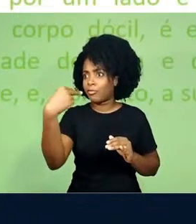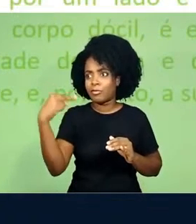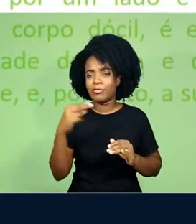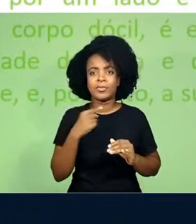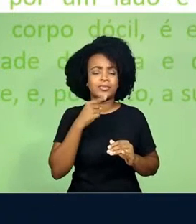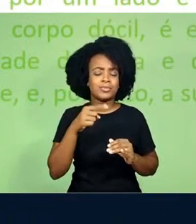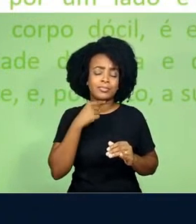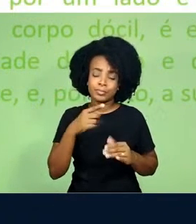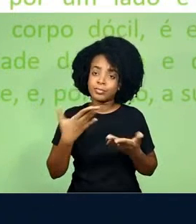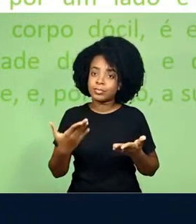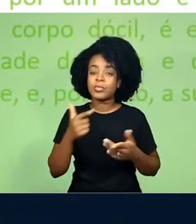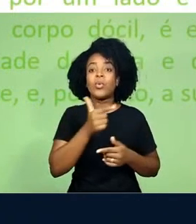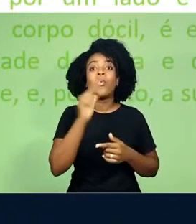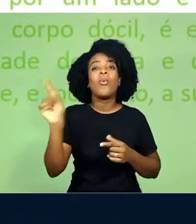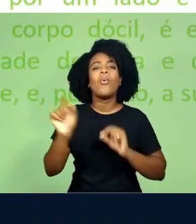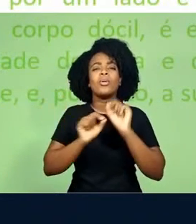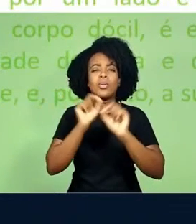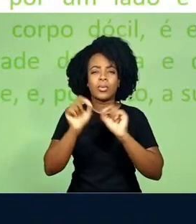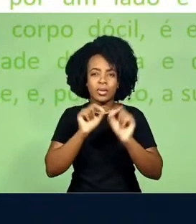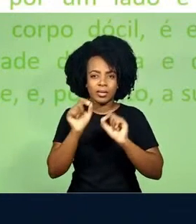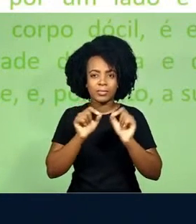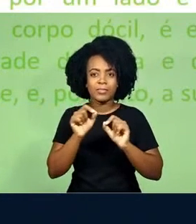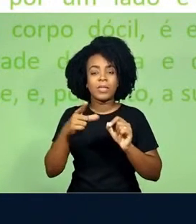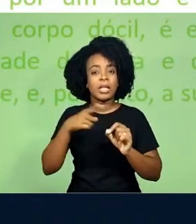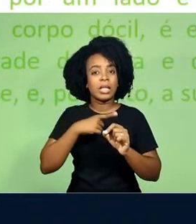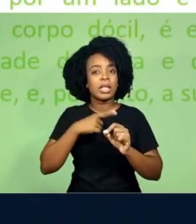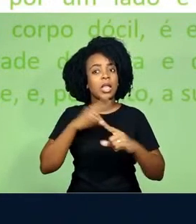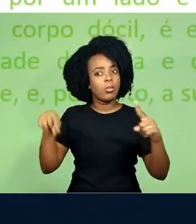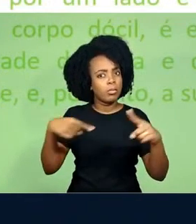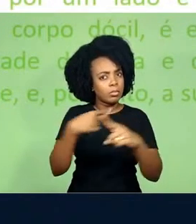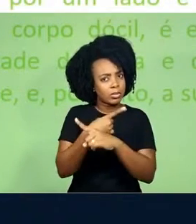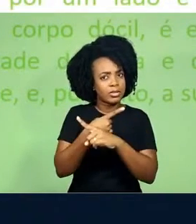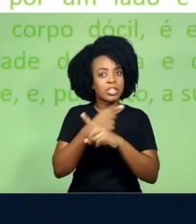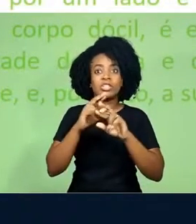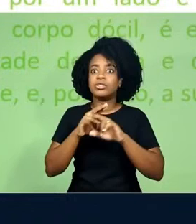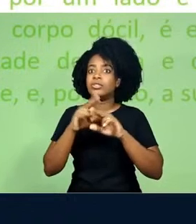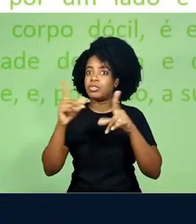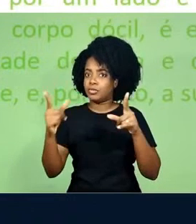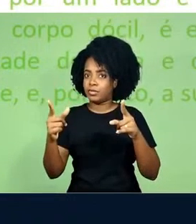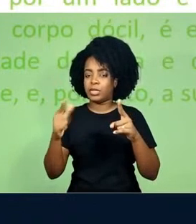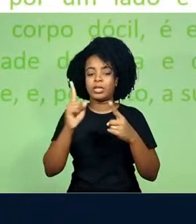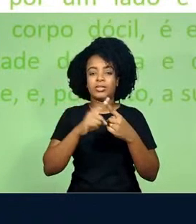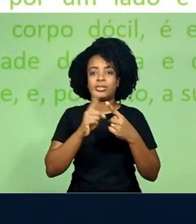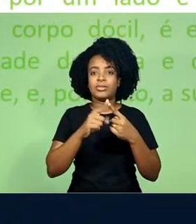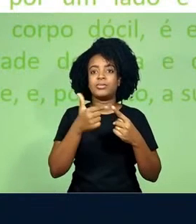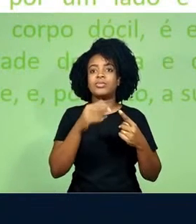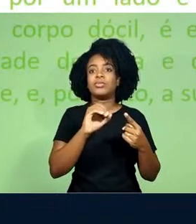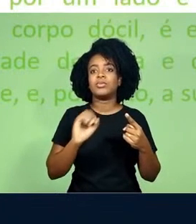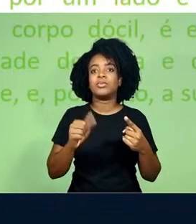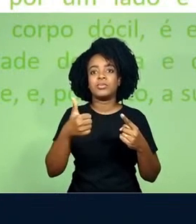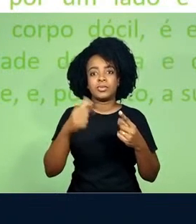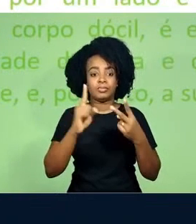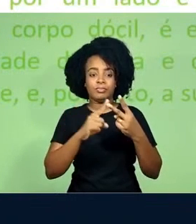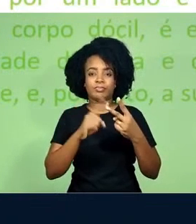elemento também é um paradoxo incontornável, porém diferente de 2001, a Odisseia no espaço.